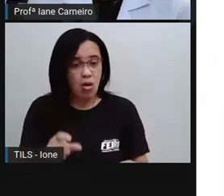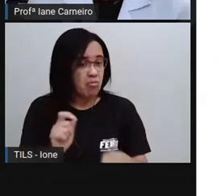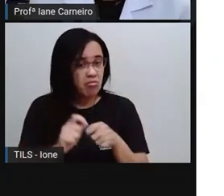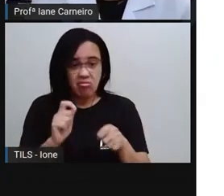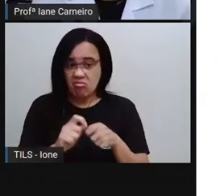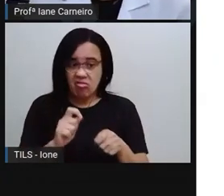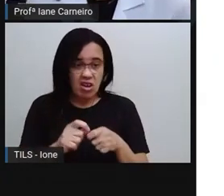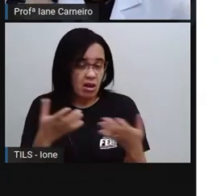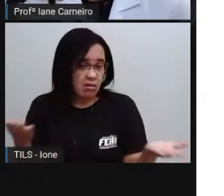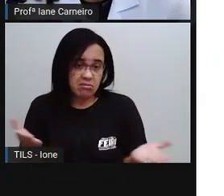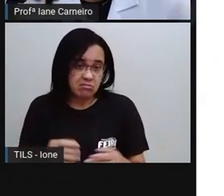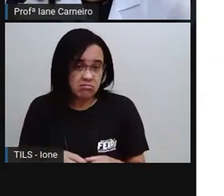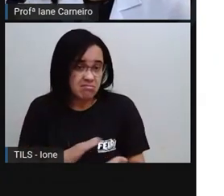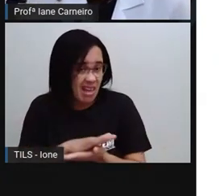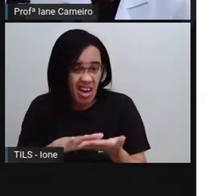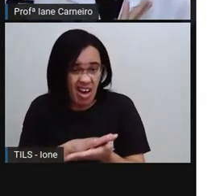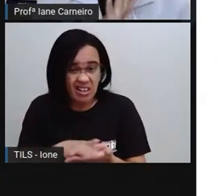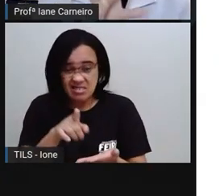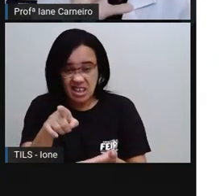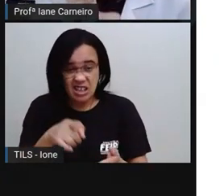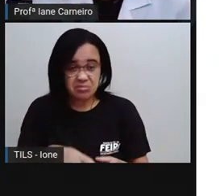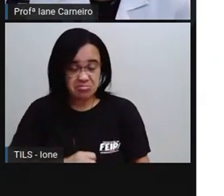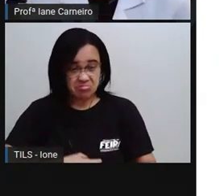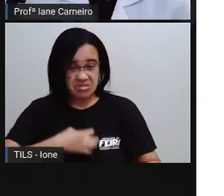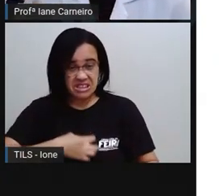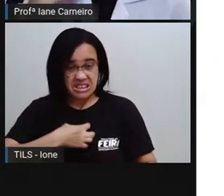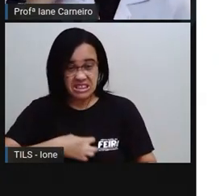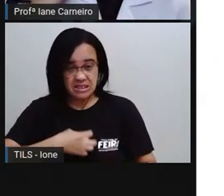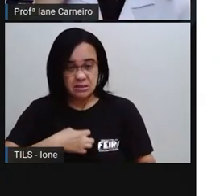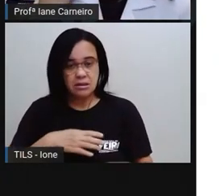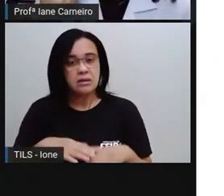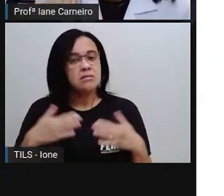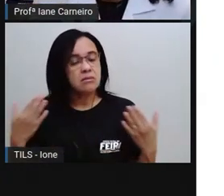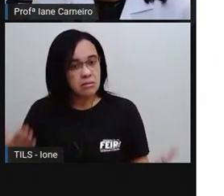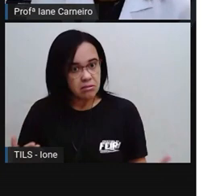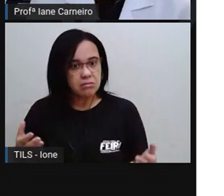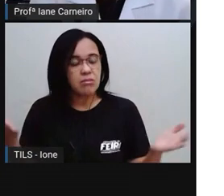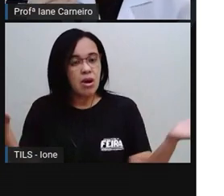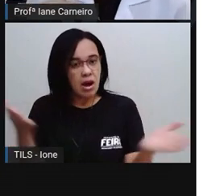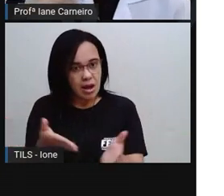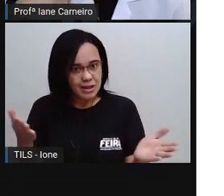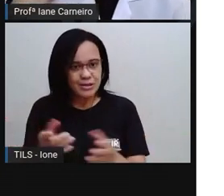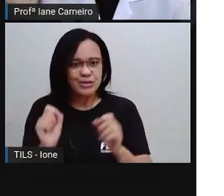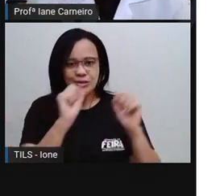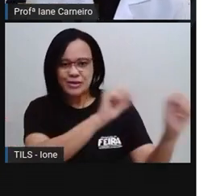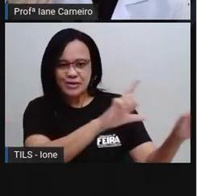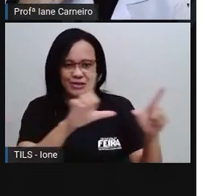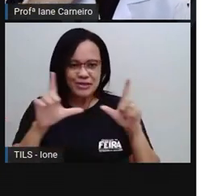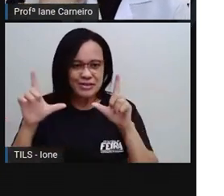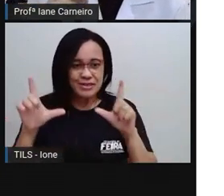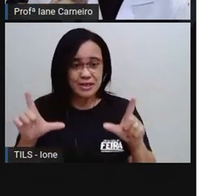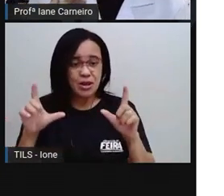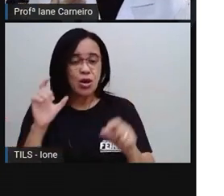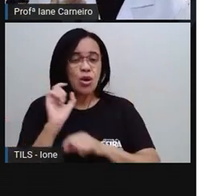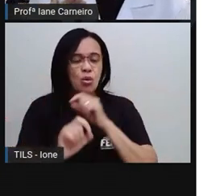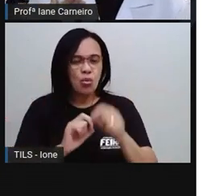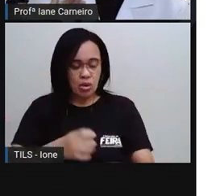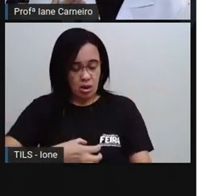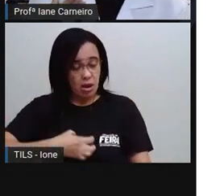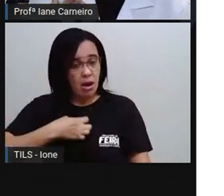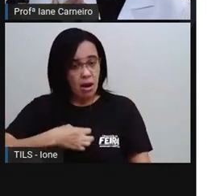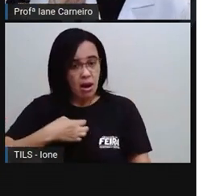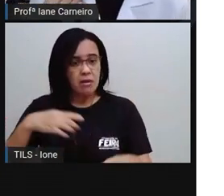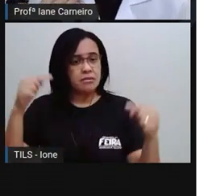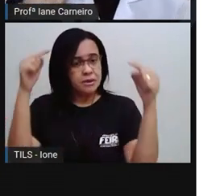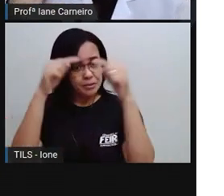E aí, para a gente entrar um pouco mais, falar sobre essa raiva, né? Porque a raiva faz parte da gente, como a